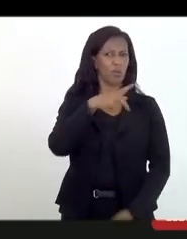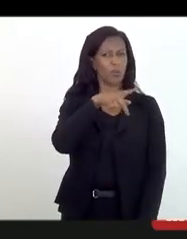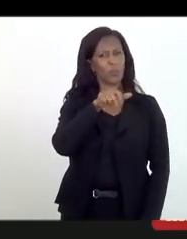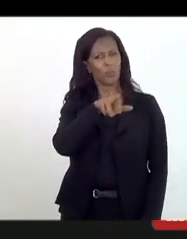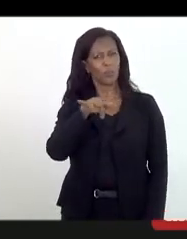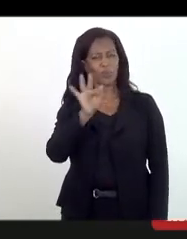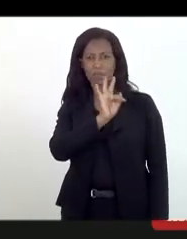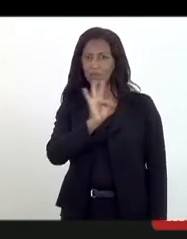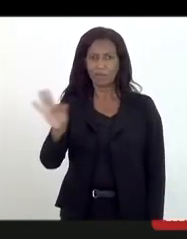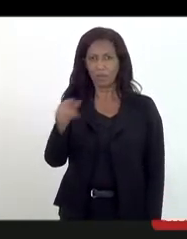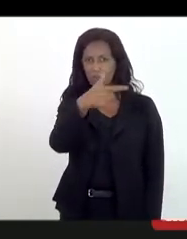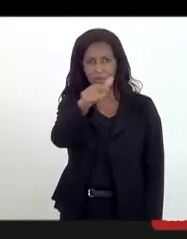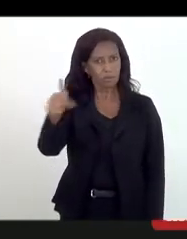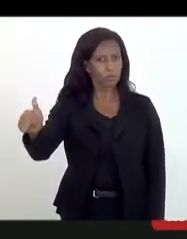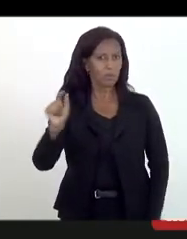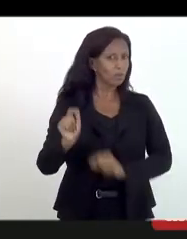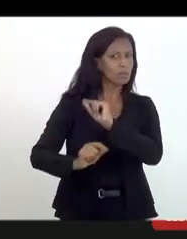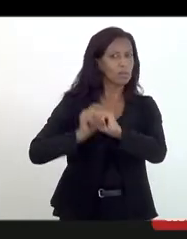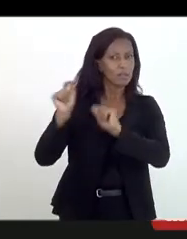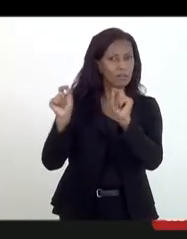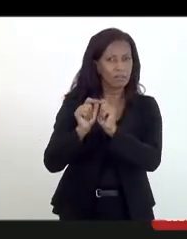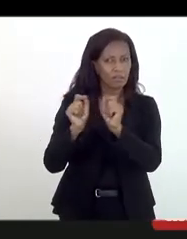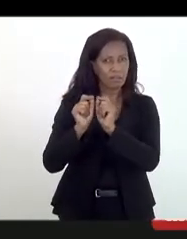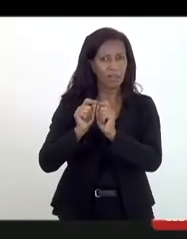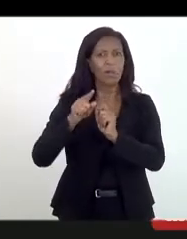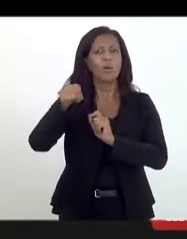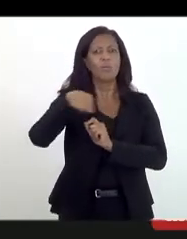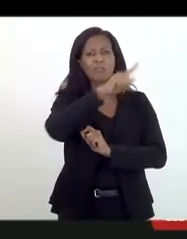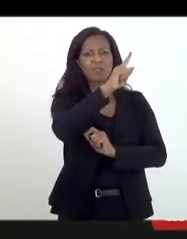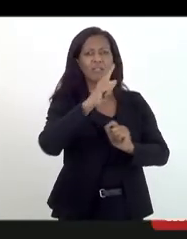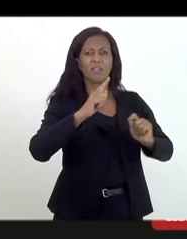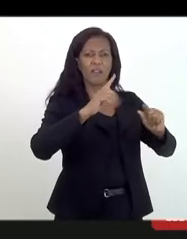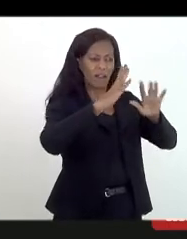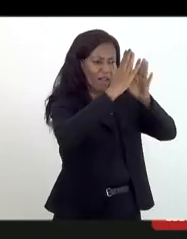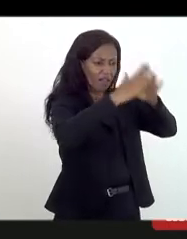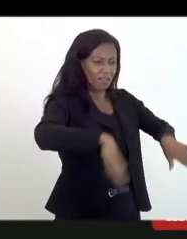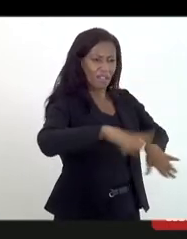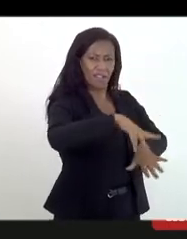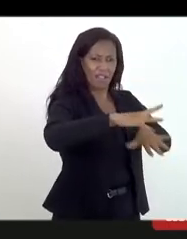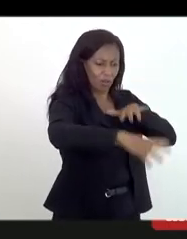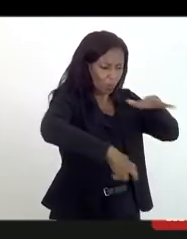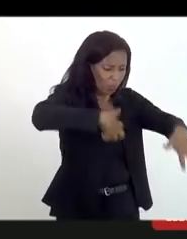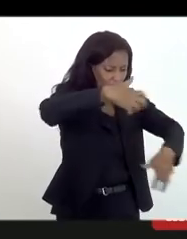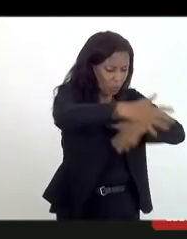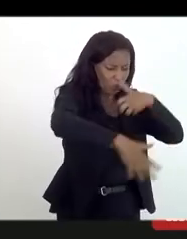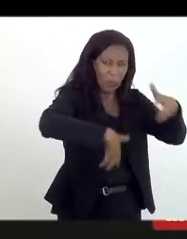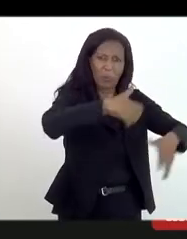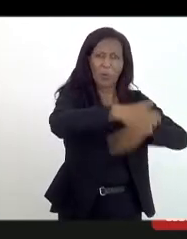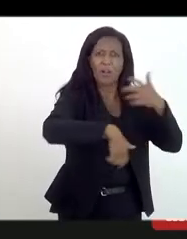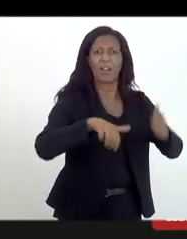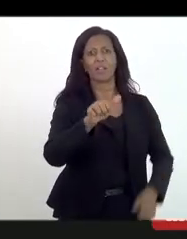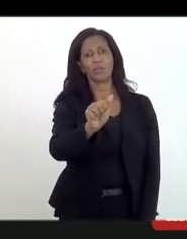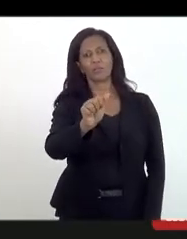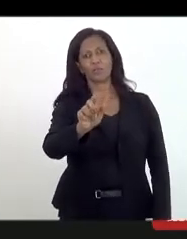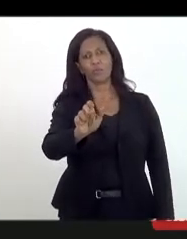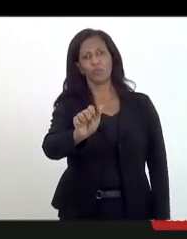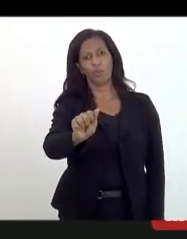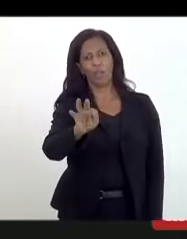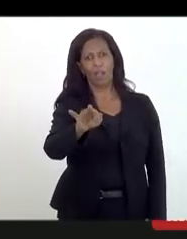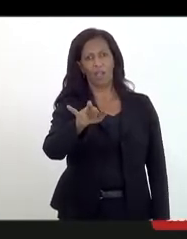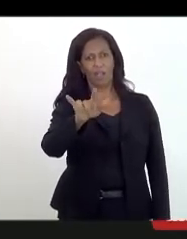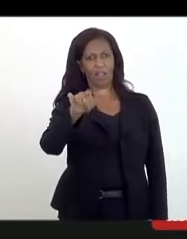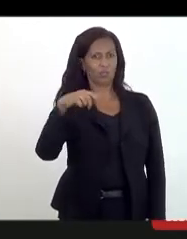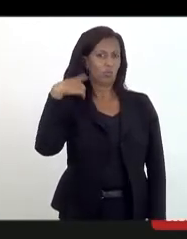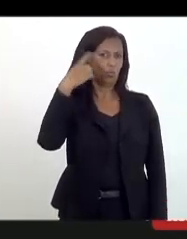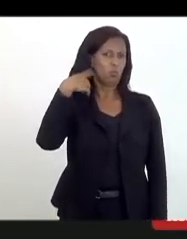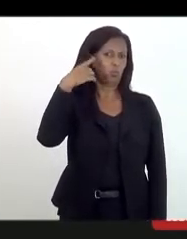mais o que fazer, não? Por que vocês não vão escavar os terreiros de macumba, de magia negra do Átila Nunes? Os terreiros